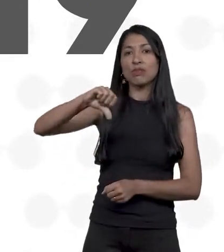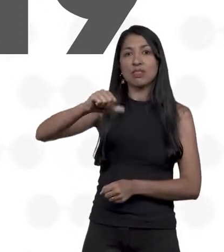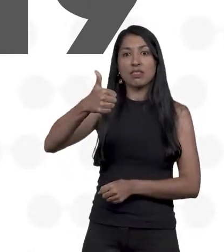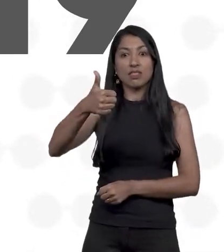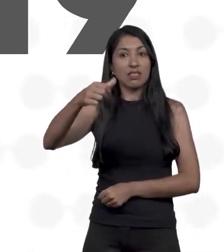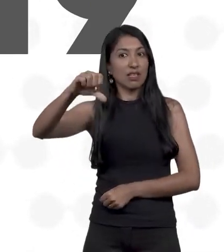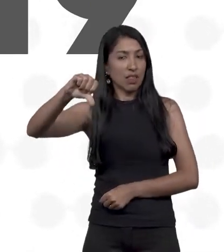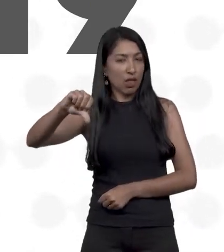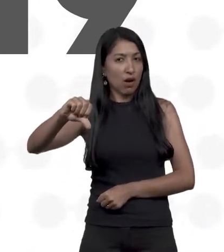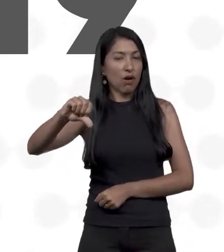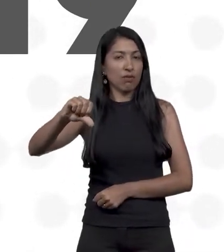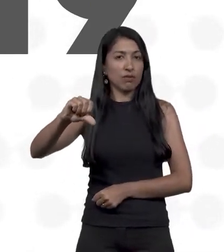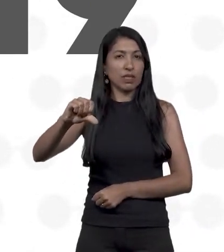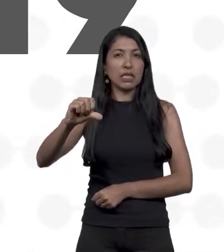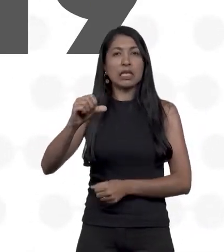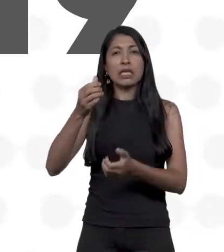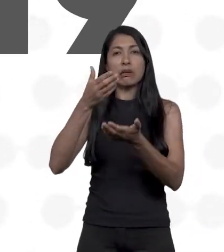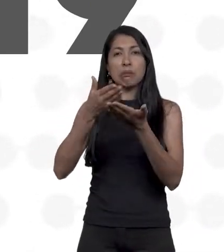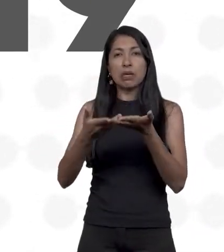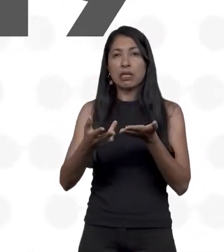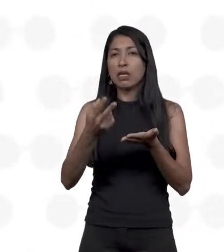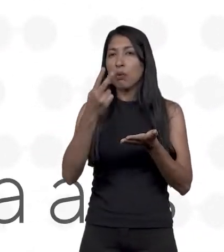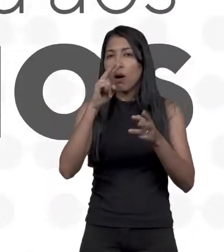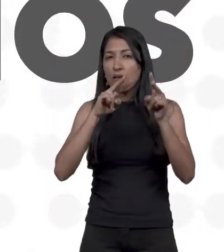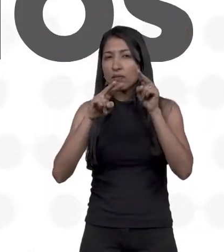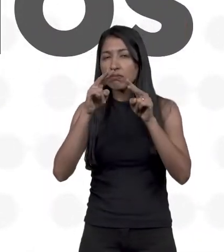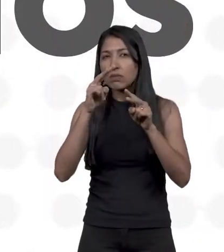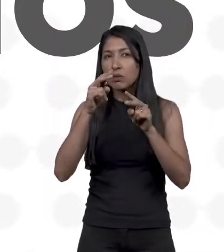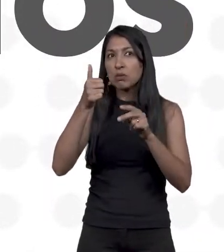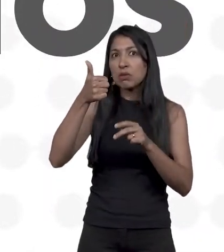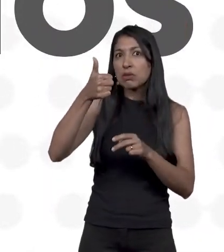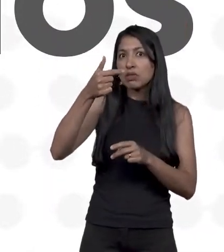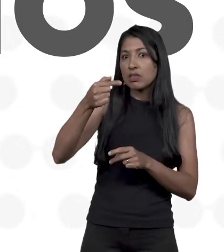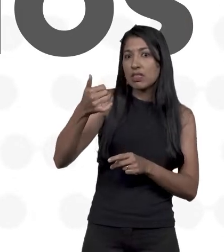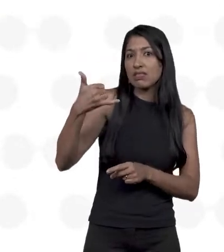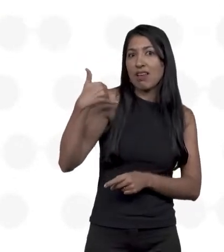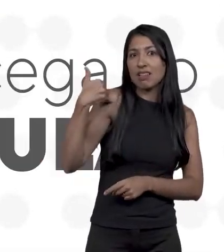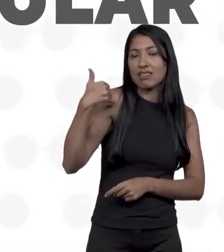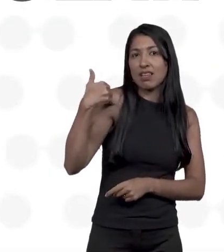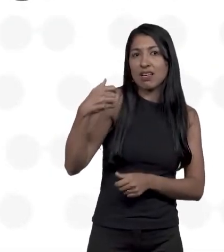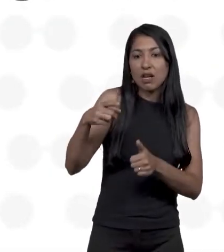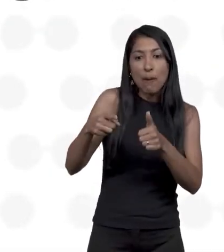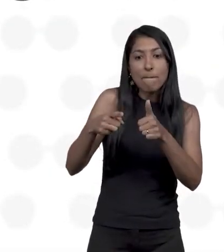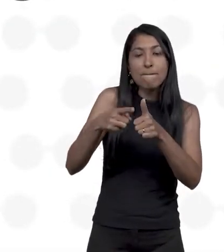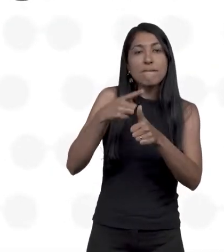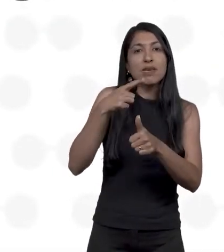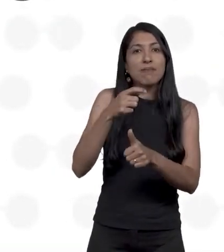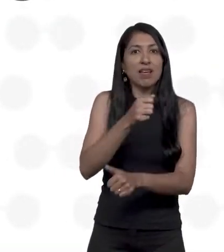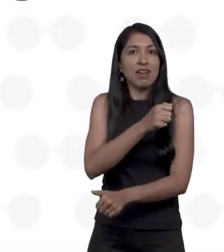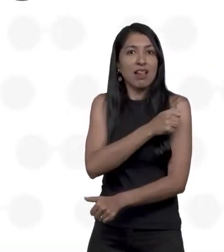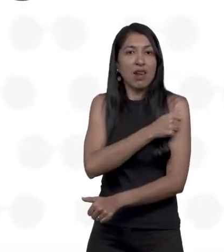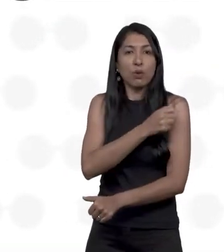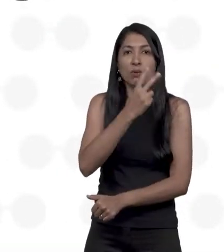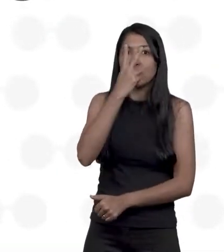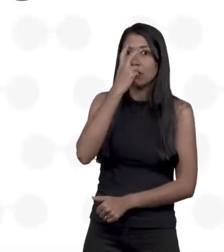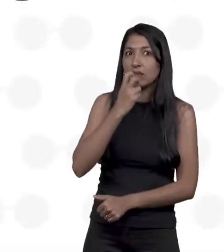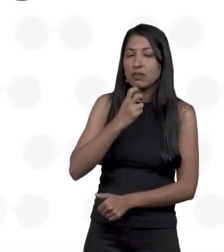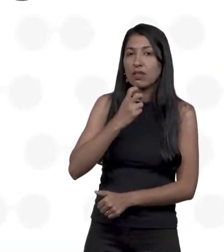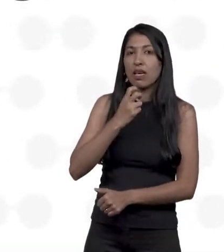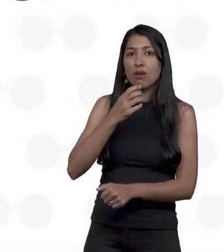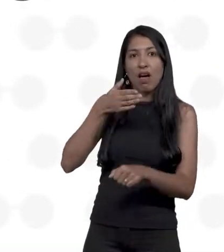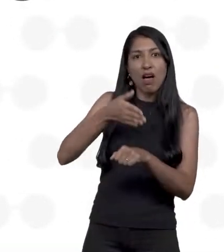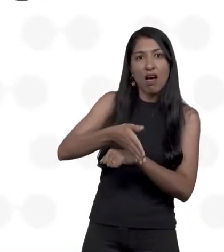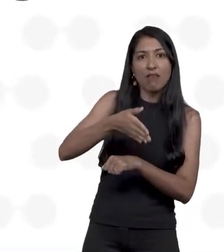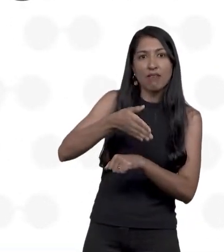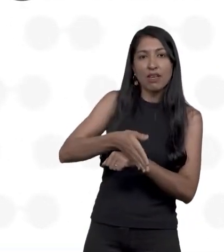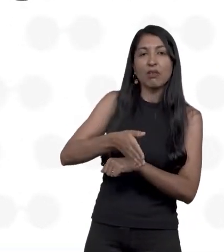e ficou cega aos 17 anos. Foi a primeira aluna cega a frequentar um